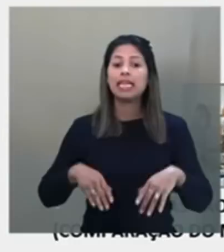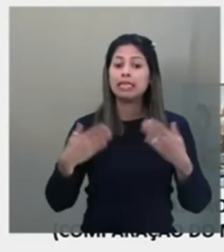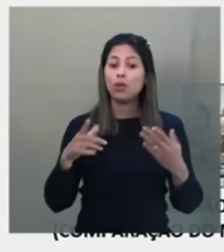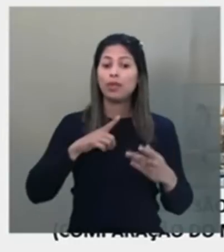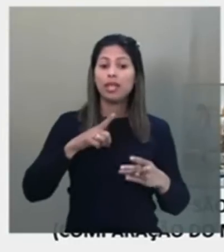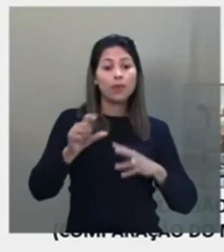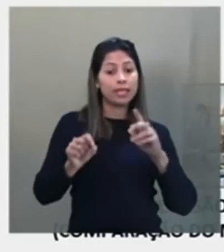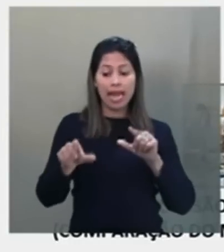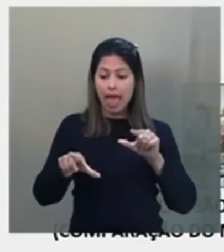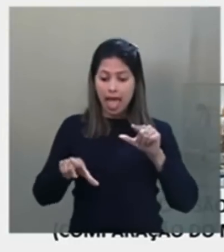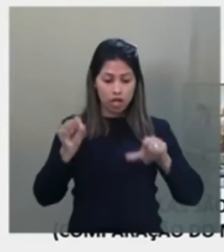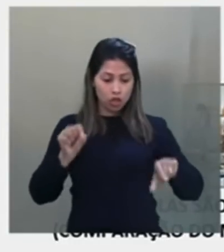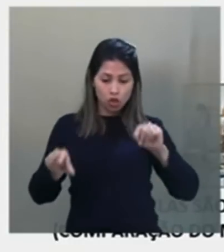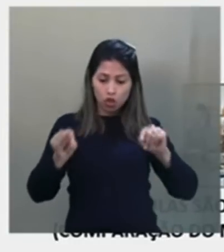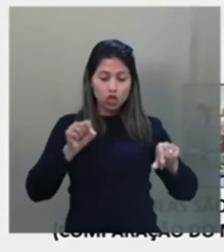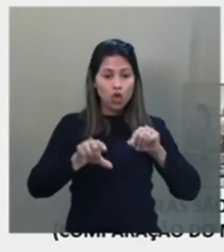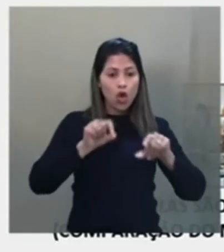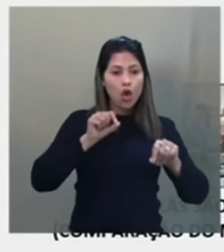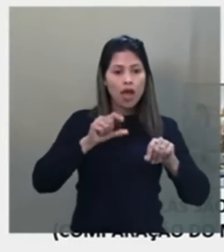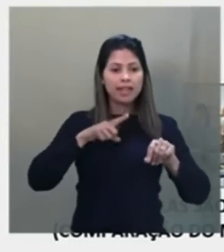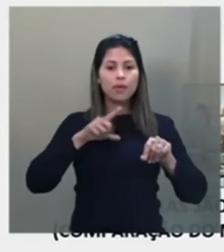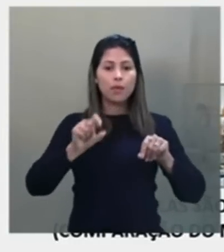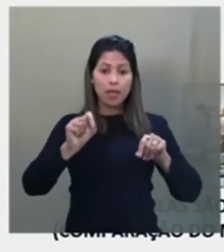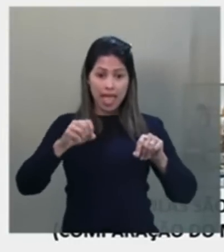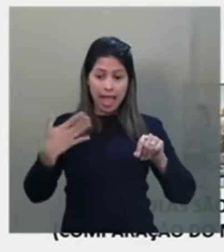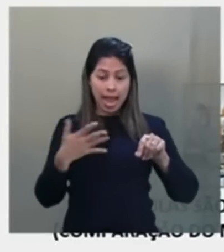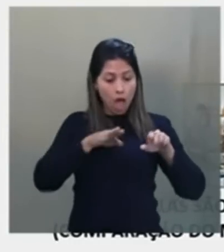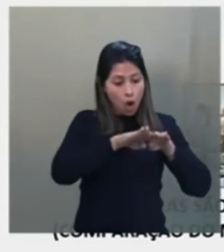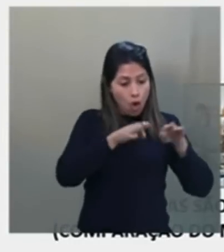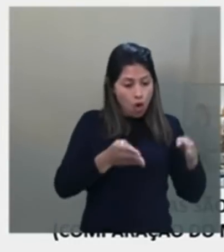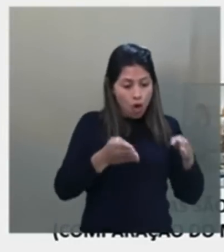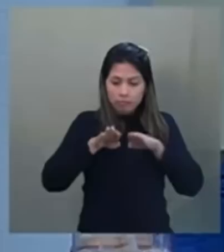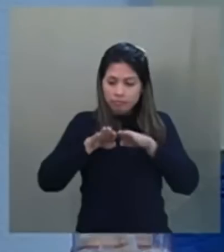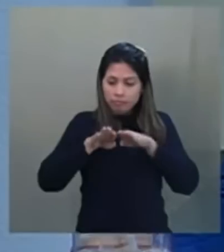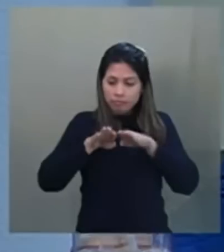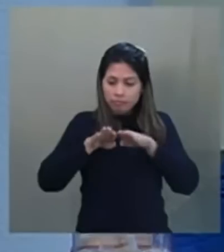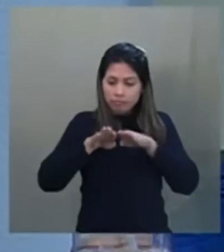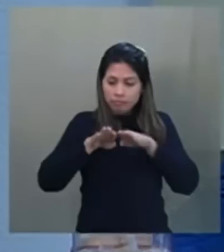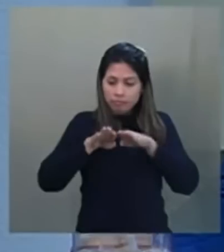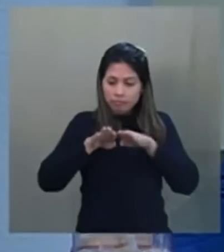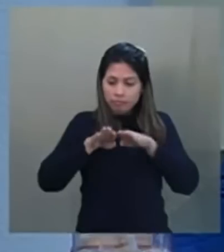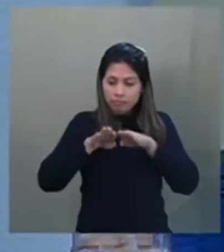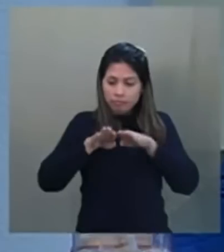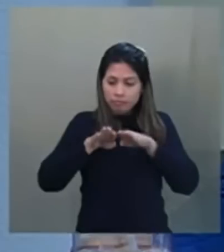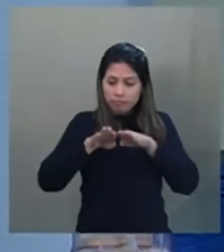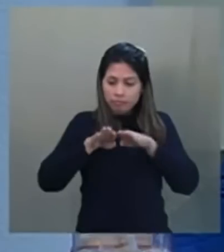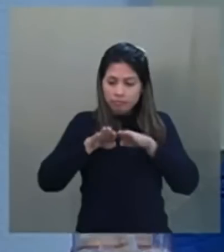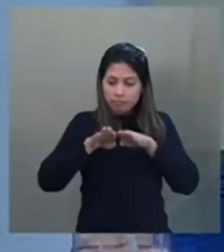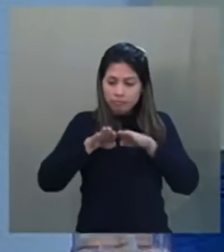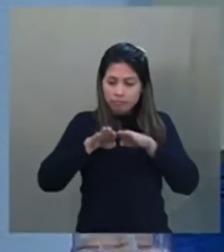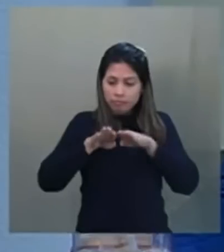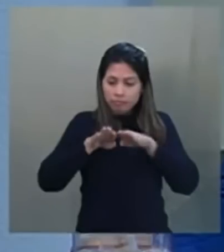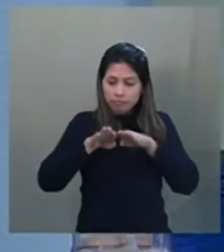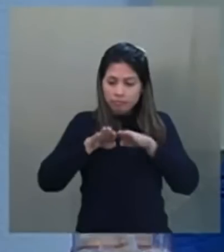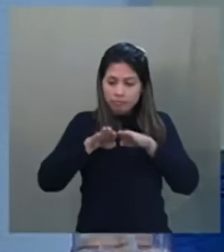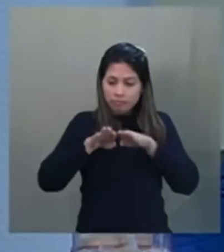aleatória das urnas, a chamada as urnas escolhidas para o teste, modificaria pequenos procedimentos no que